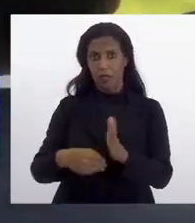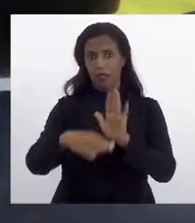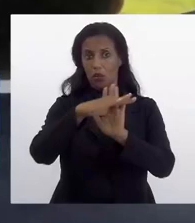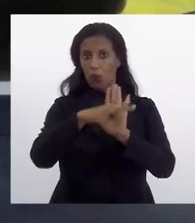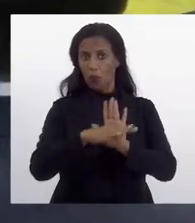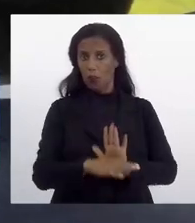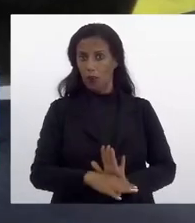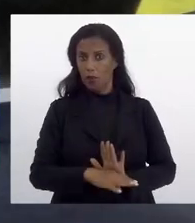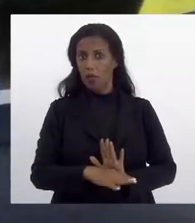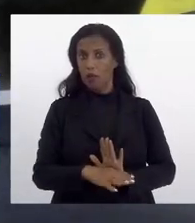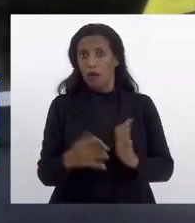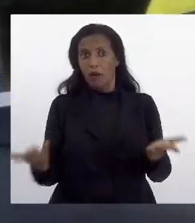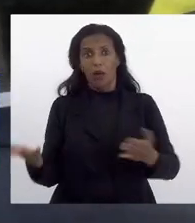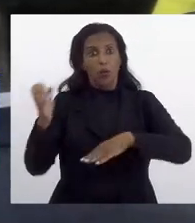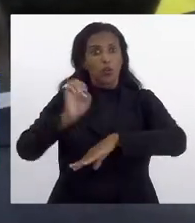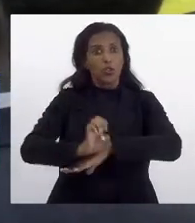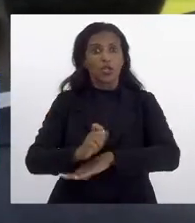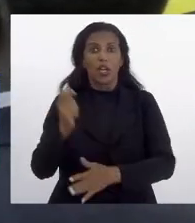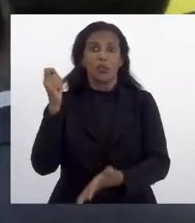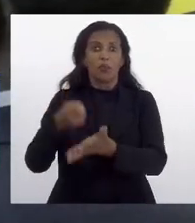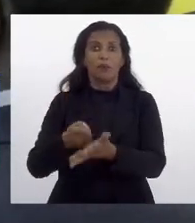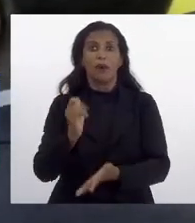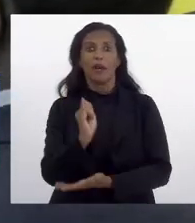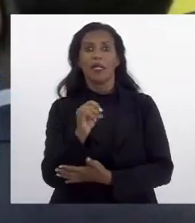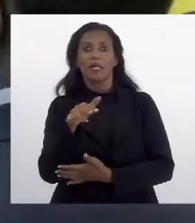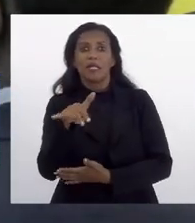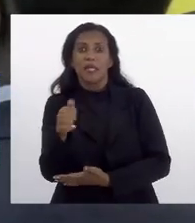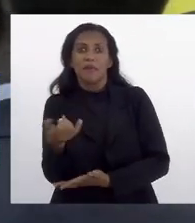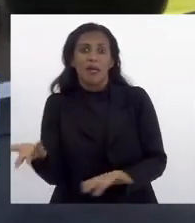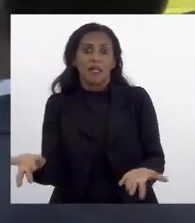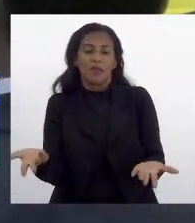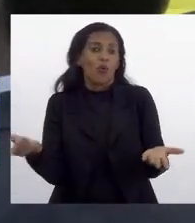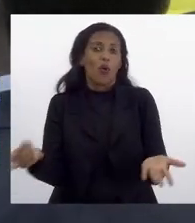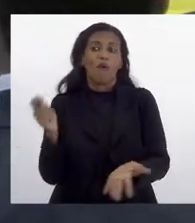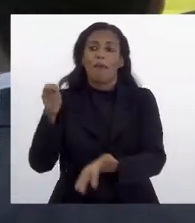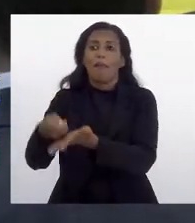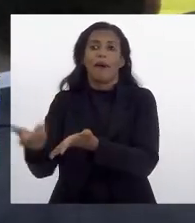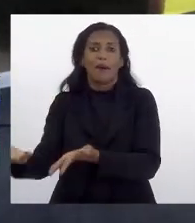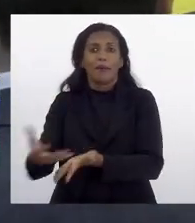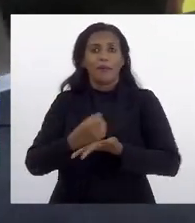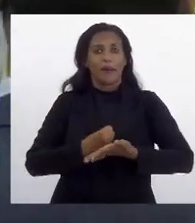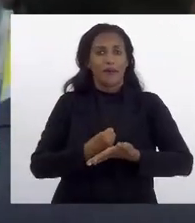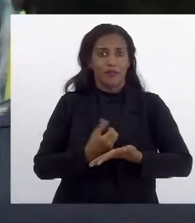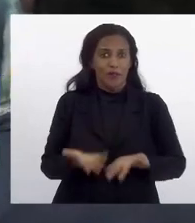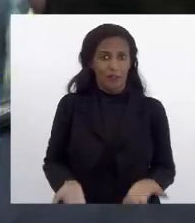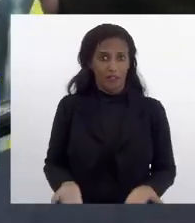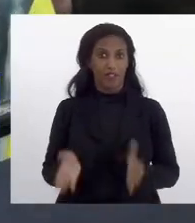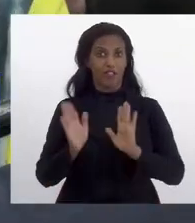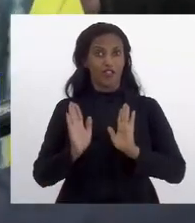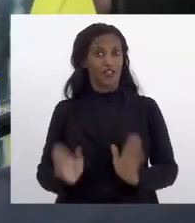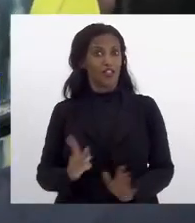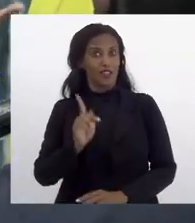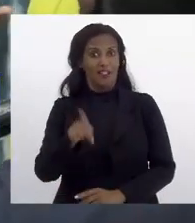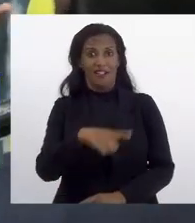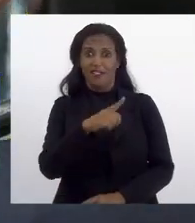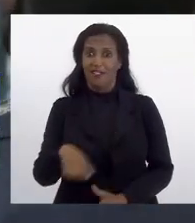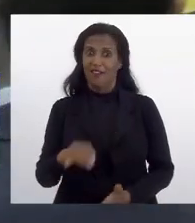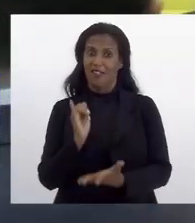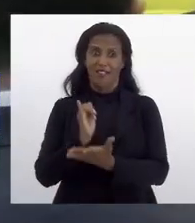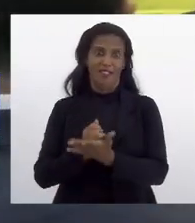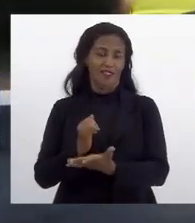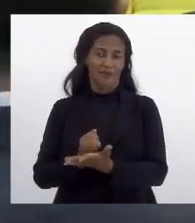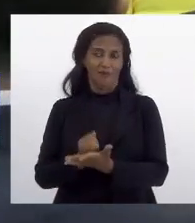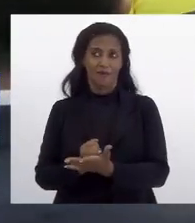Estado não paga ICMS, porque ele não vai pagar para ele mesmo recolher. Então, já é isento de ICMS.